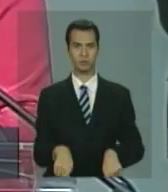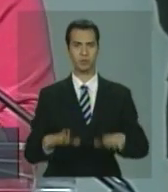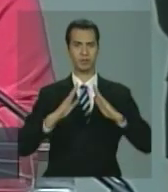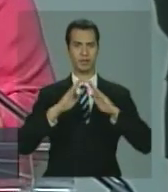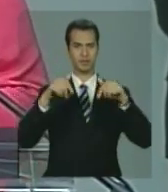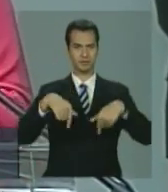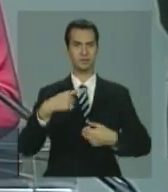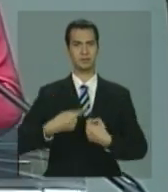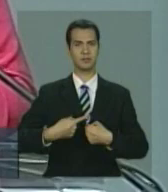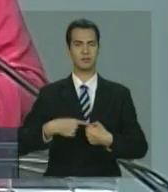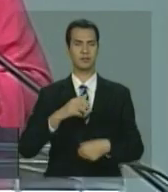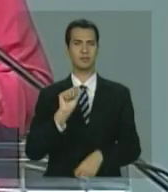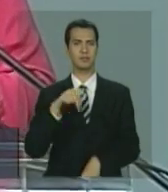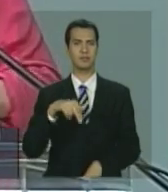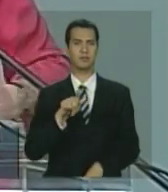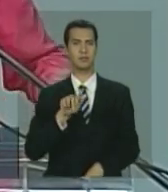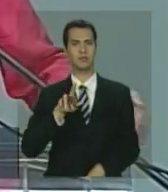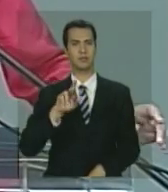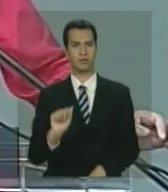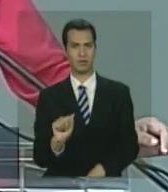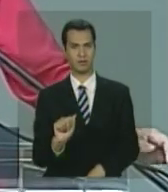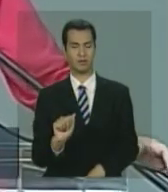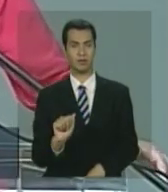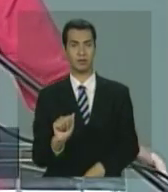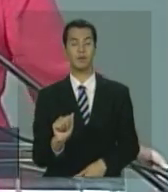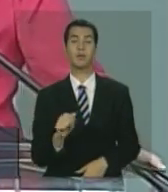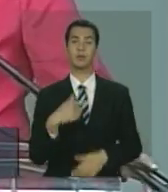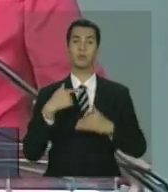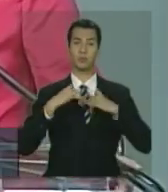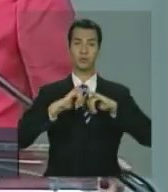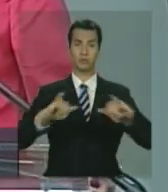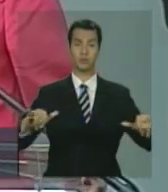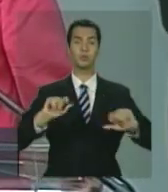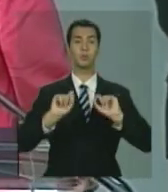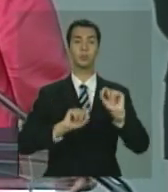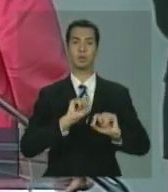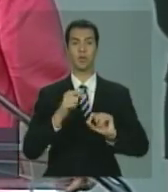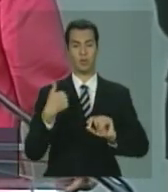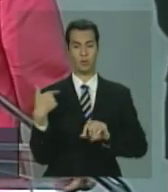dos Reis. E dizer para vocês que eu vim aqui porque,